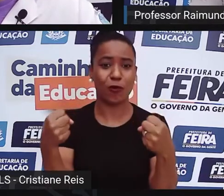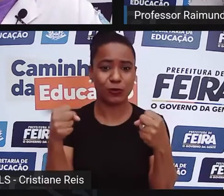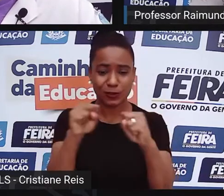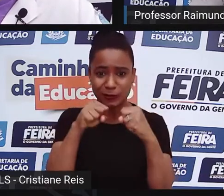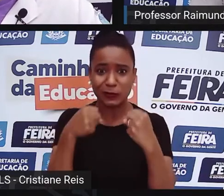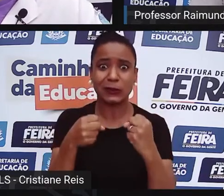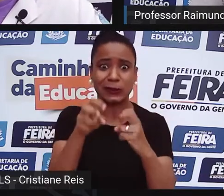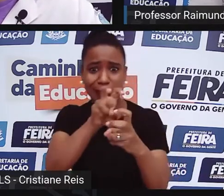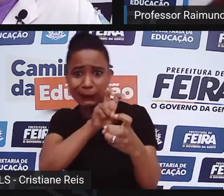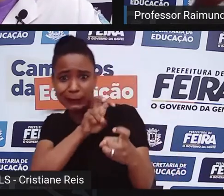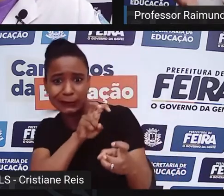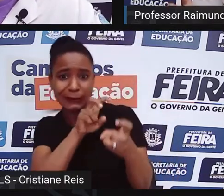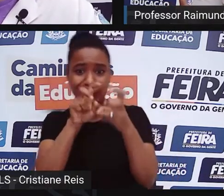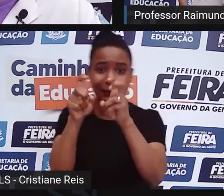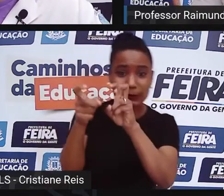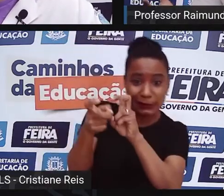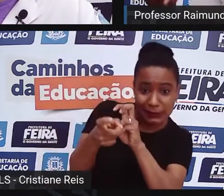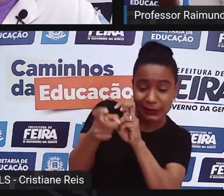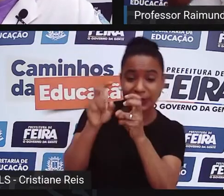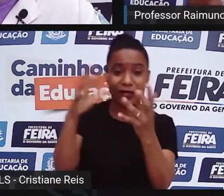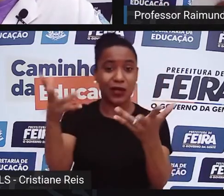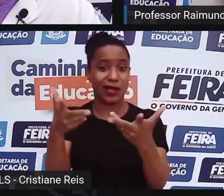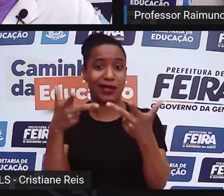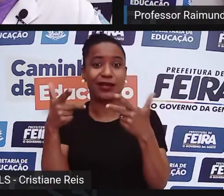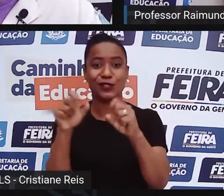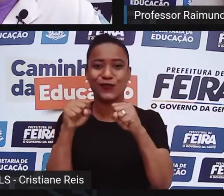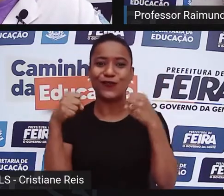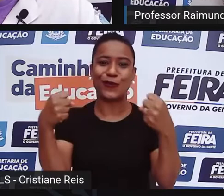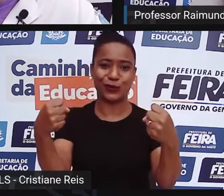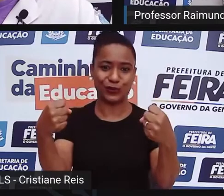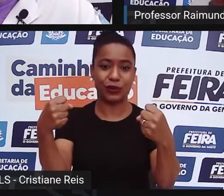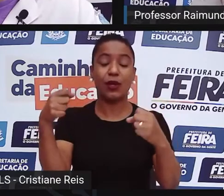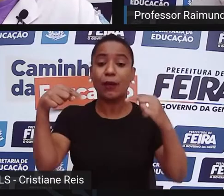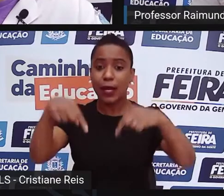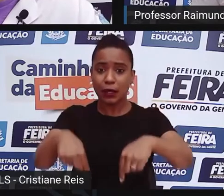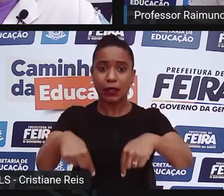capoeira, enquanto nós brasileiros